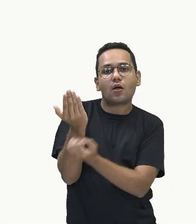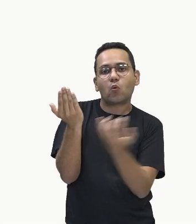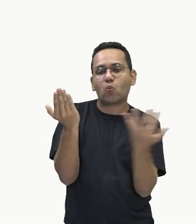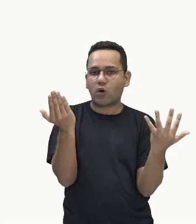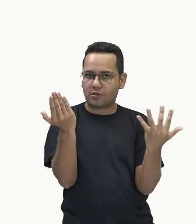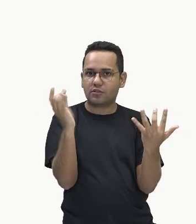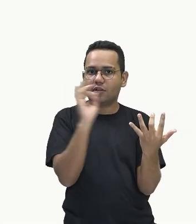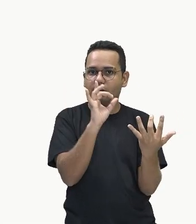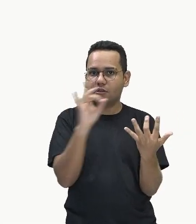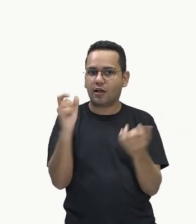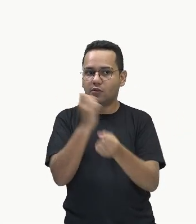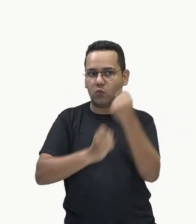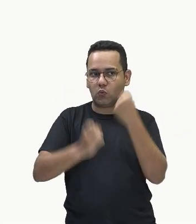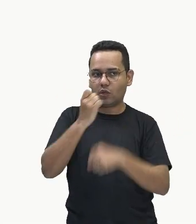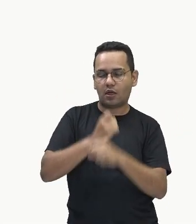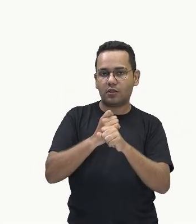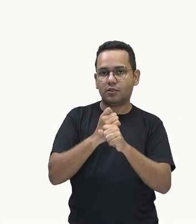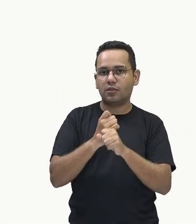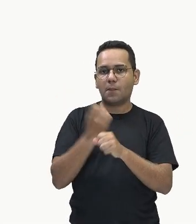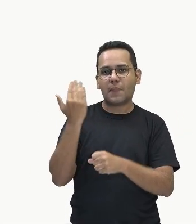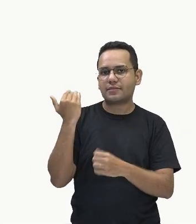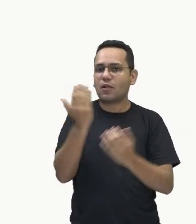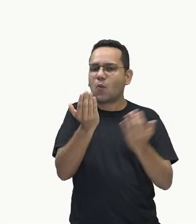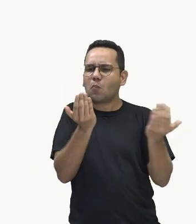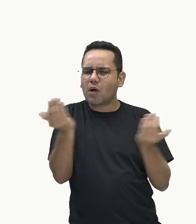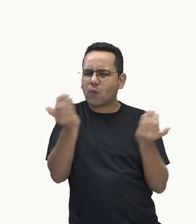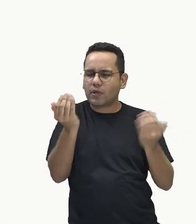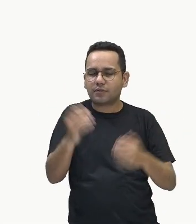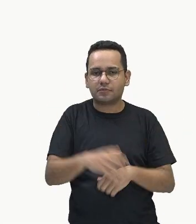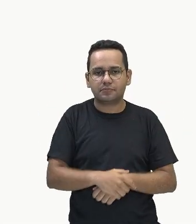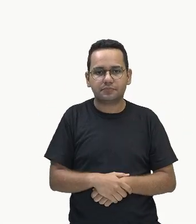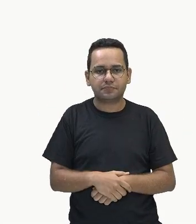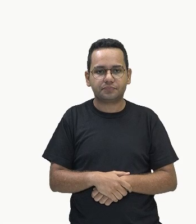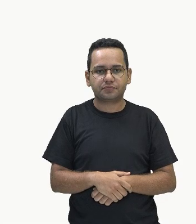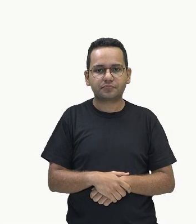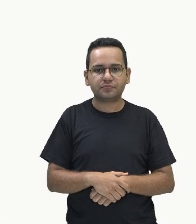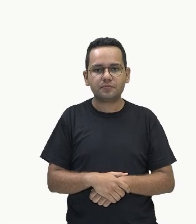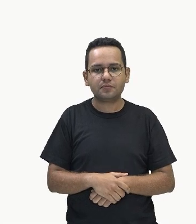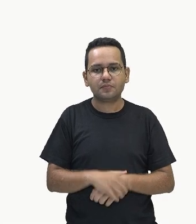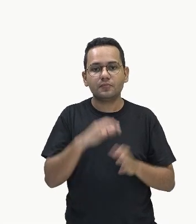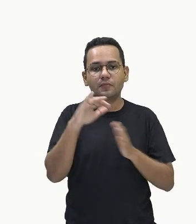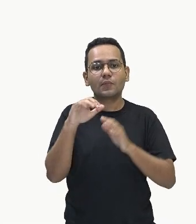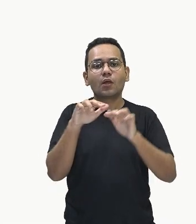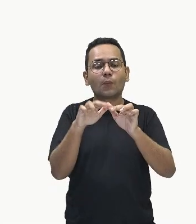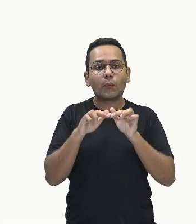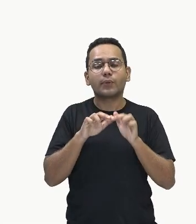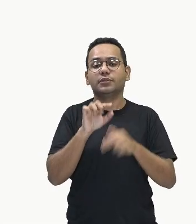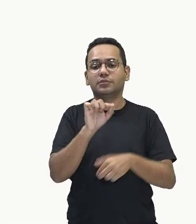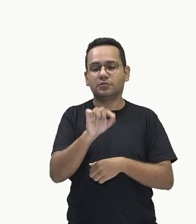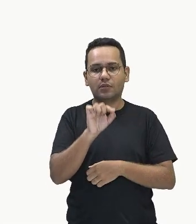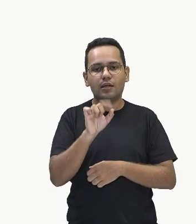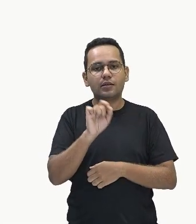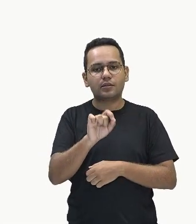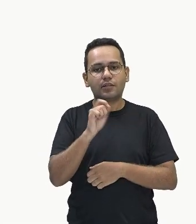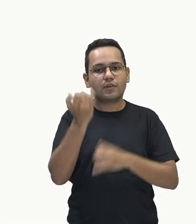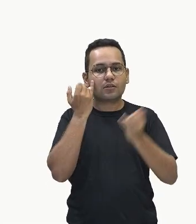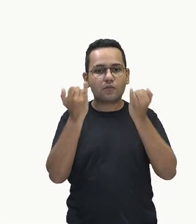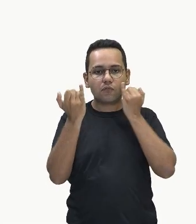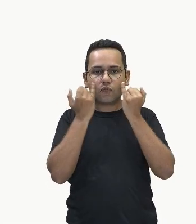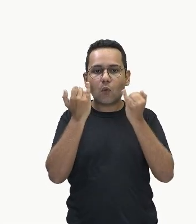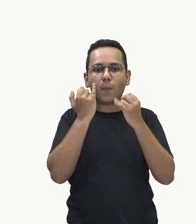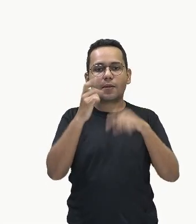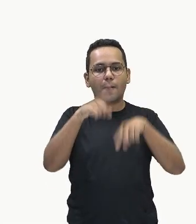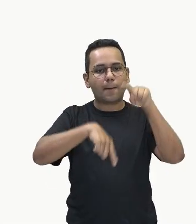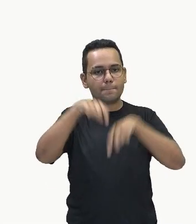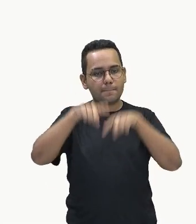passado. Nesse caso, foram indicados os componentes das exportações num período fixo, o ano passado. O